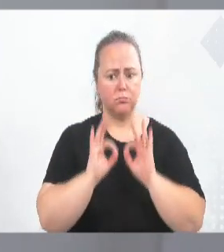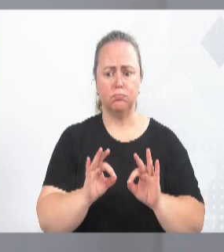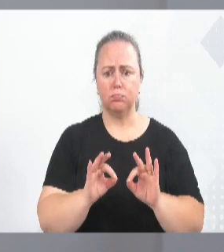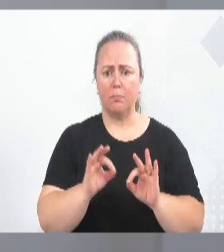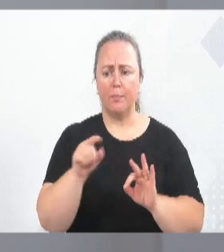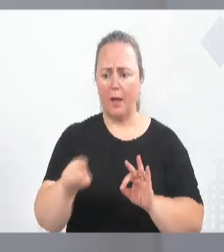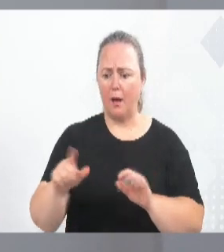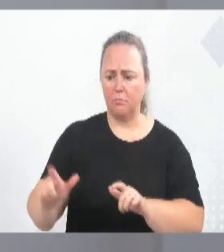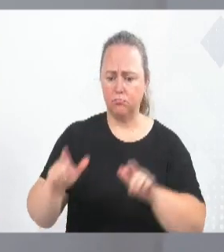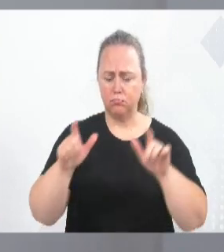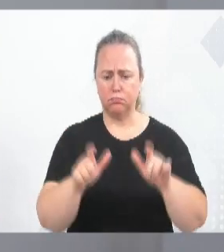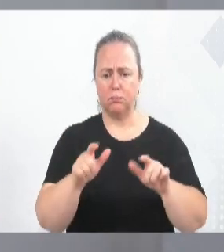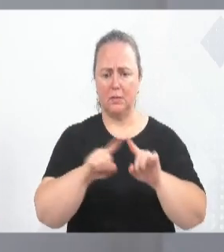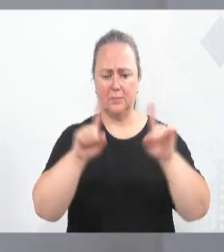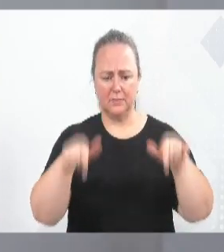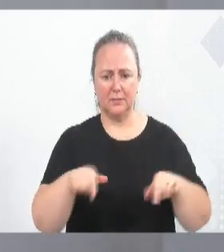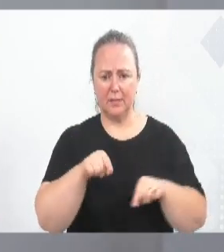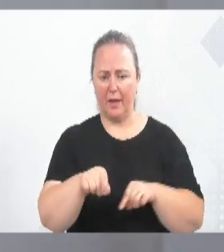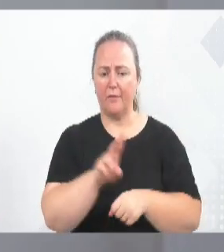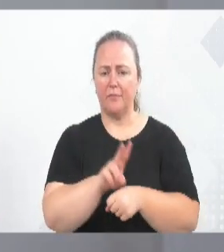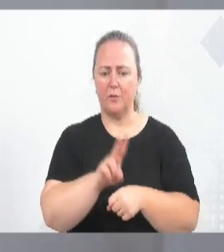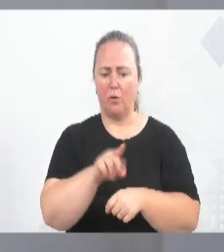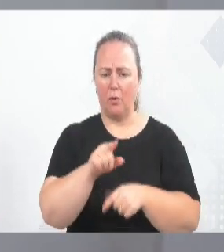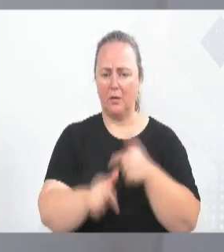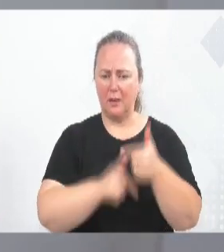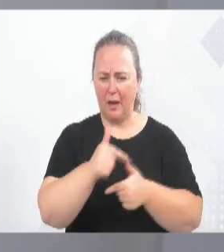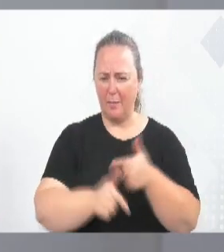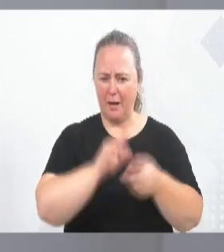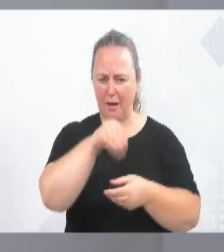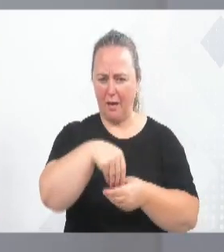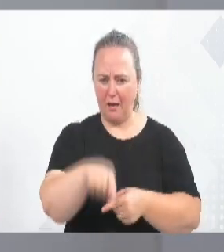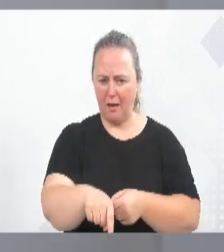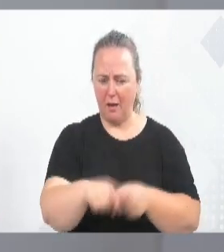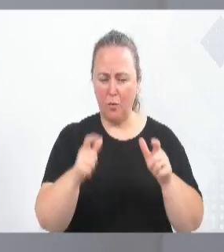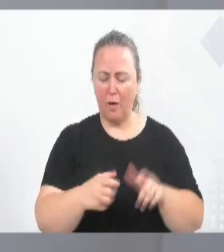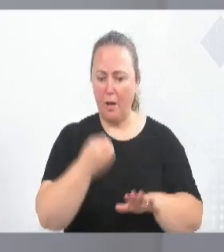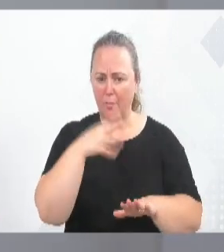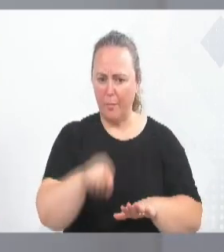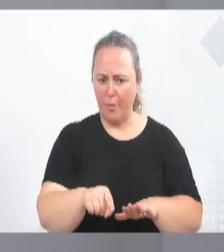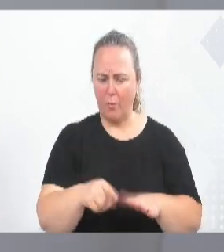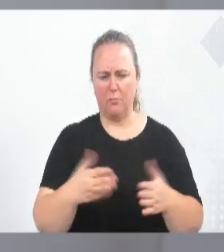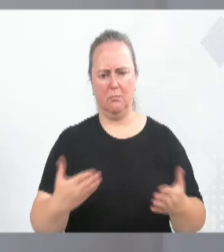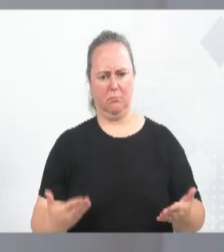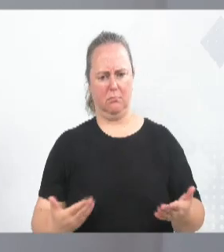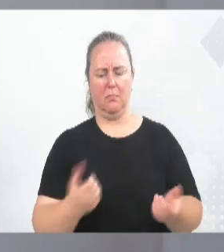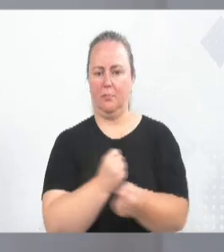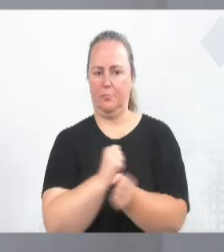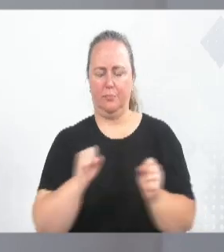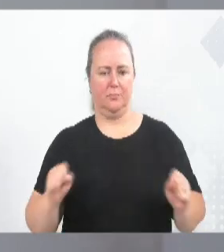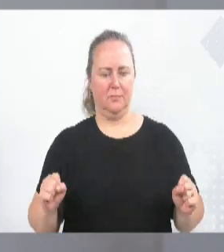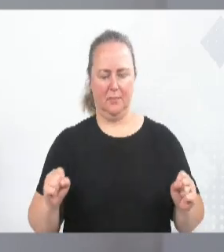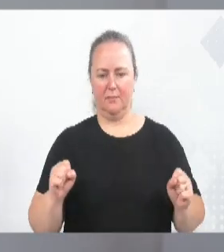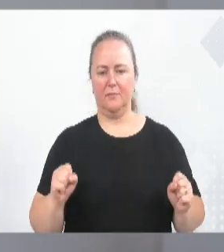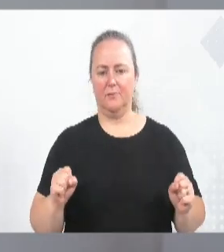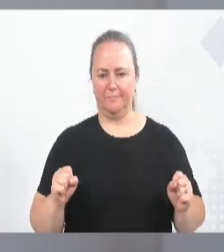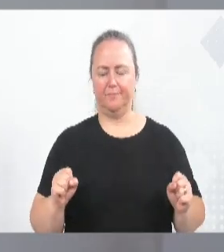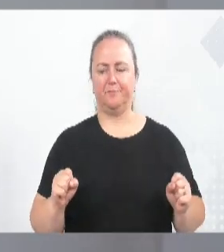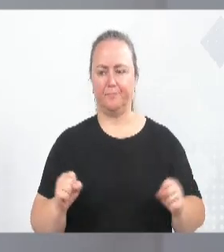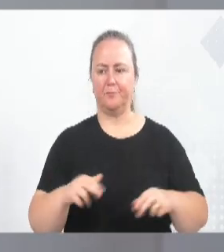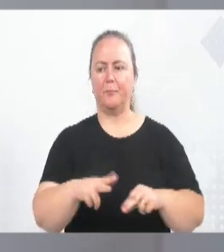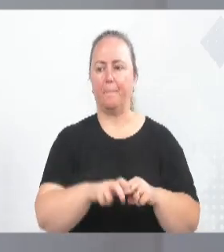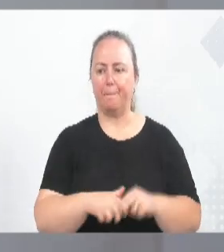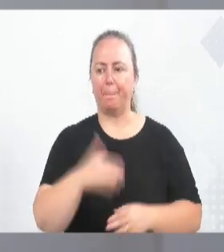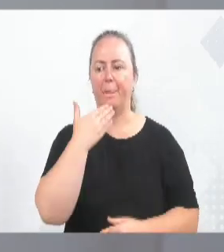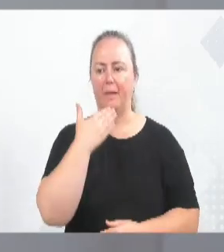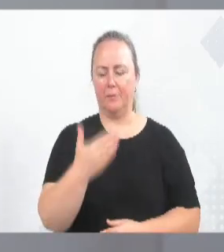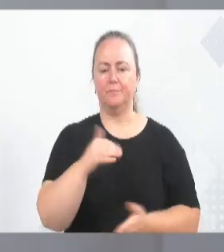para esses servidores, para que eles possam trabalhar. Não é possível. E aí eu faço um apelo à Secretaria de Estado de Saúde,